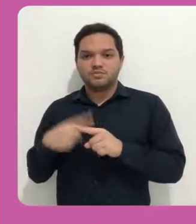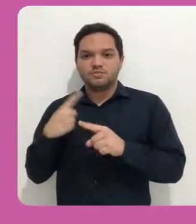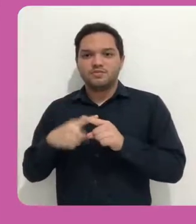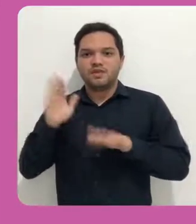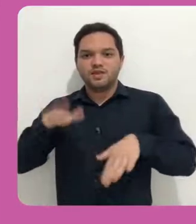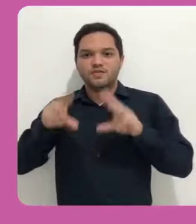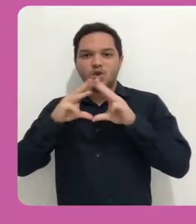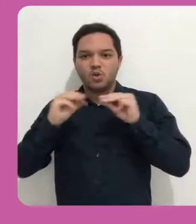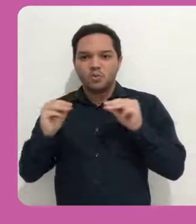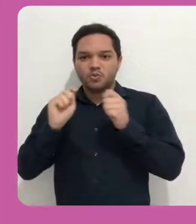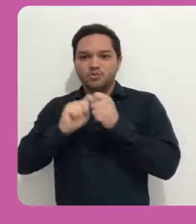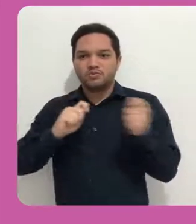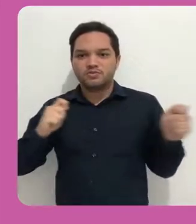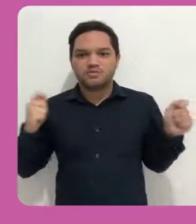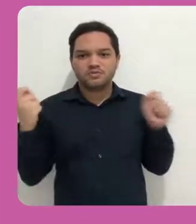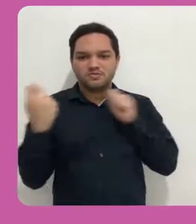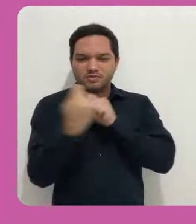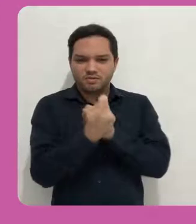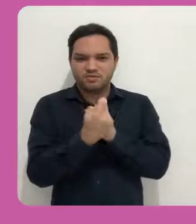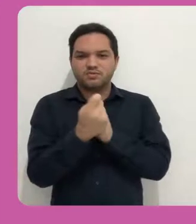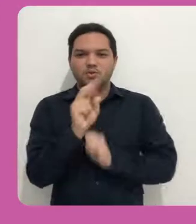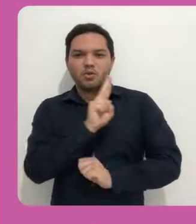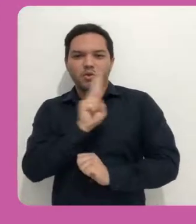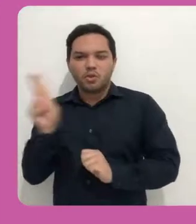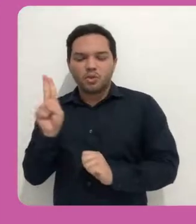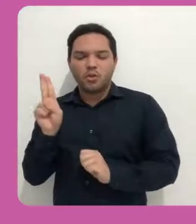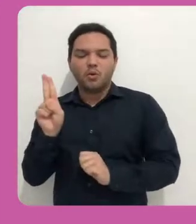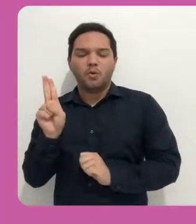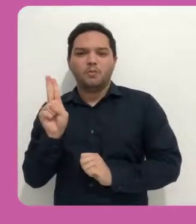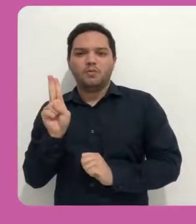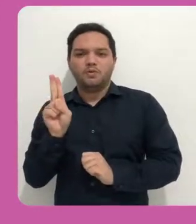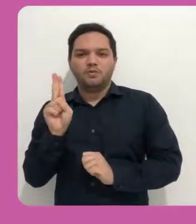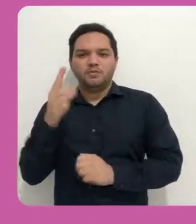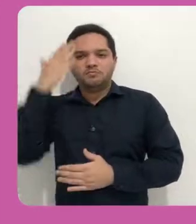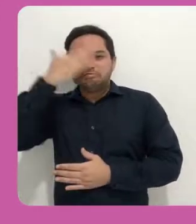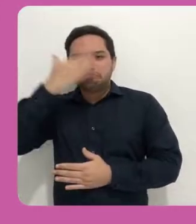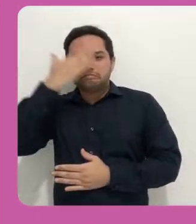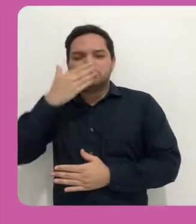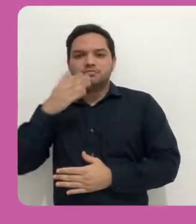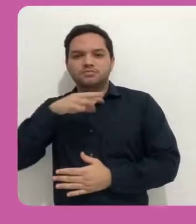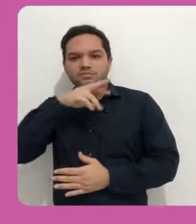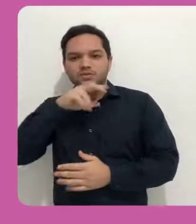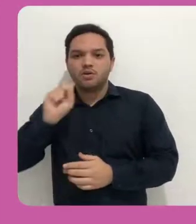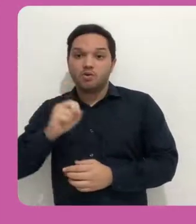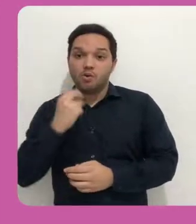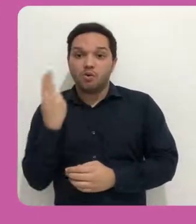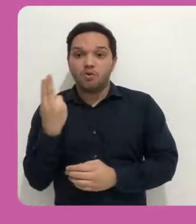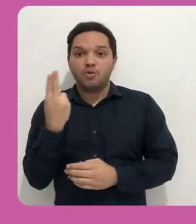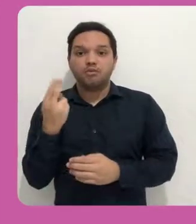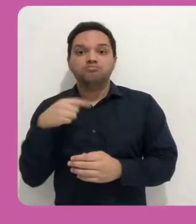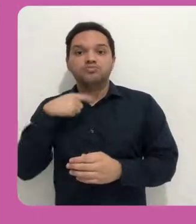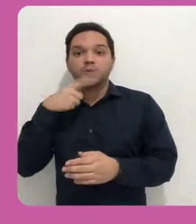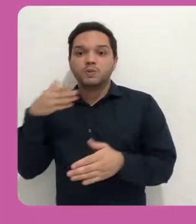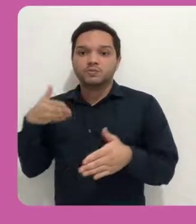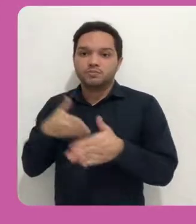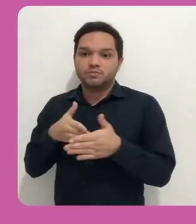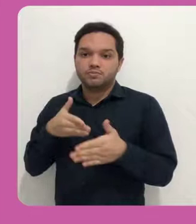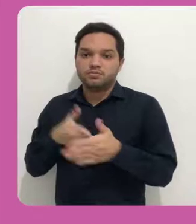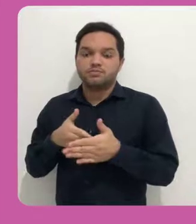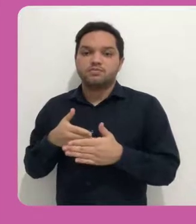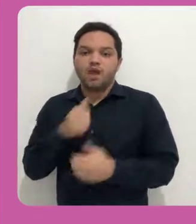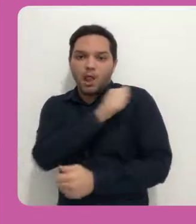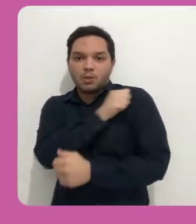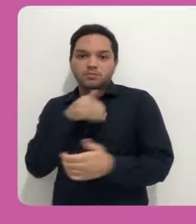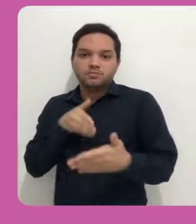até inacessível para o aluno. Bom, mas vamos primeiro aprender sobre como que a gente